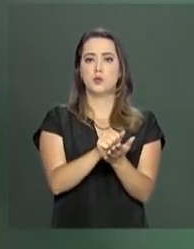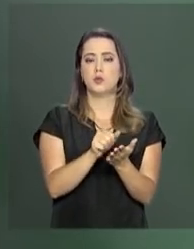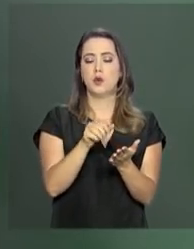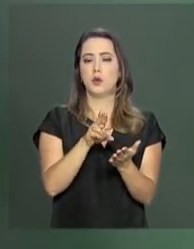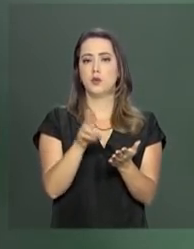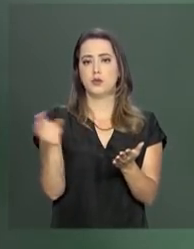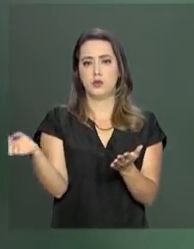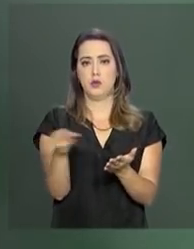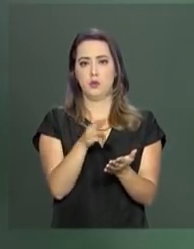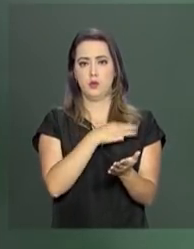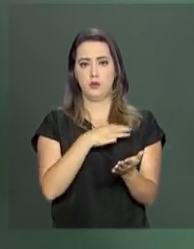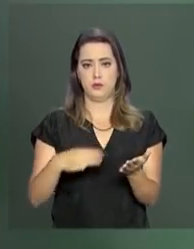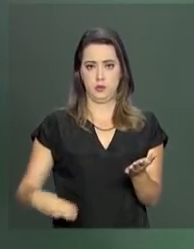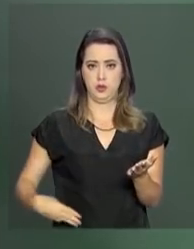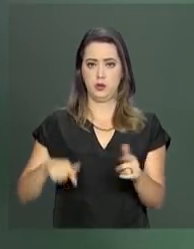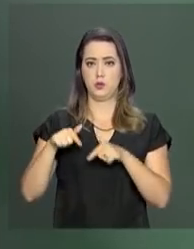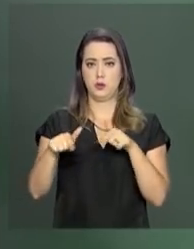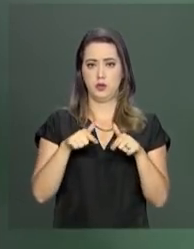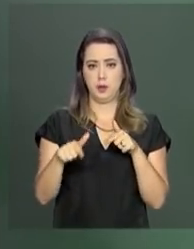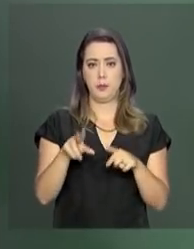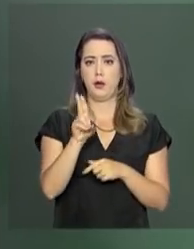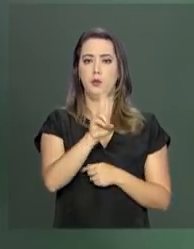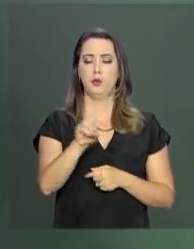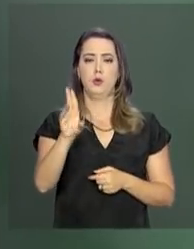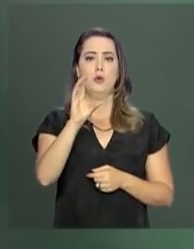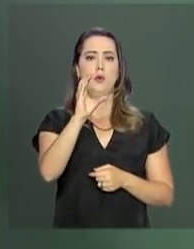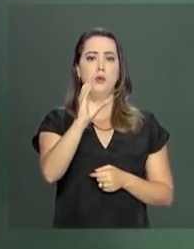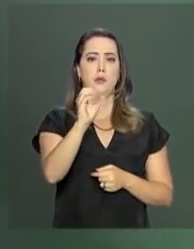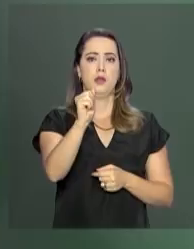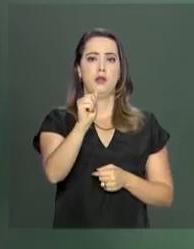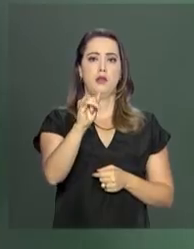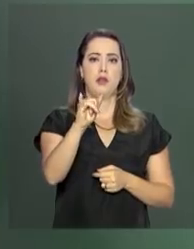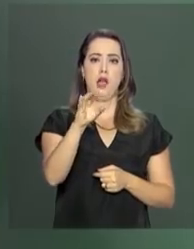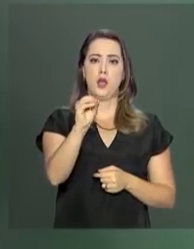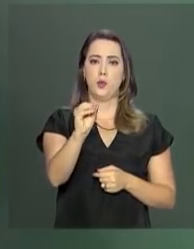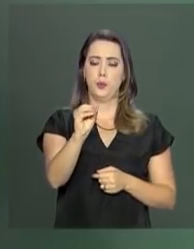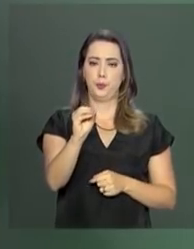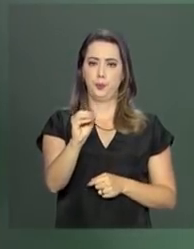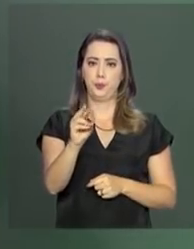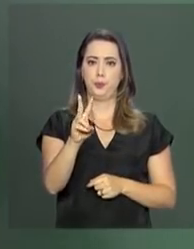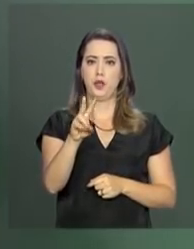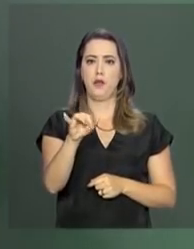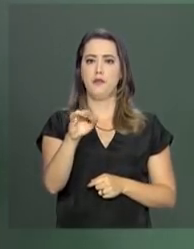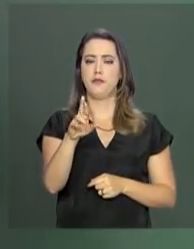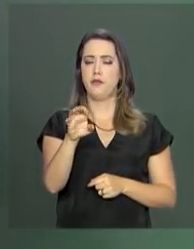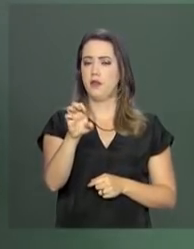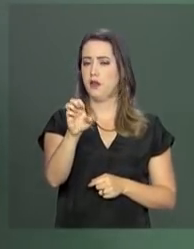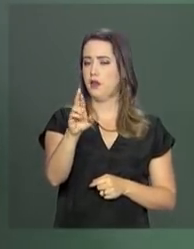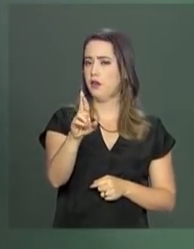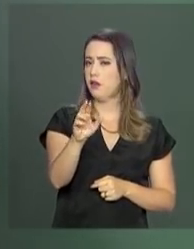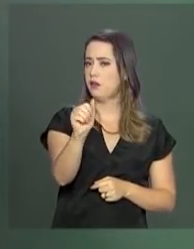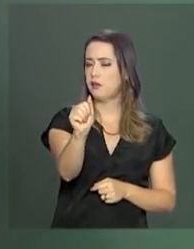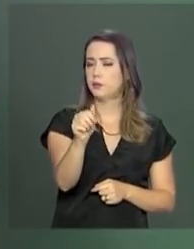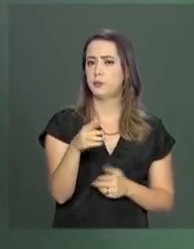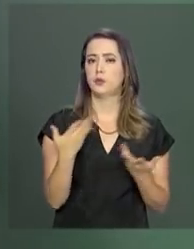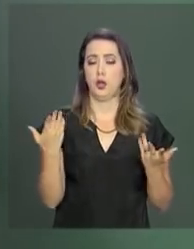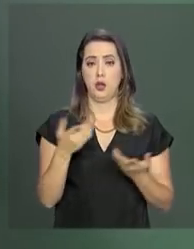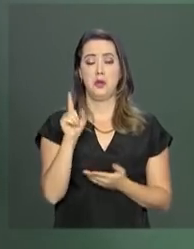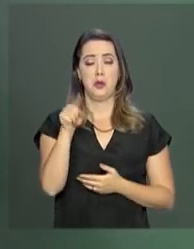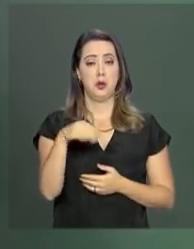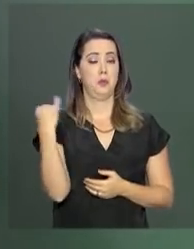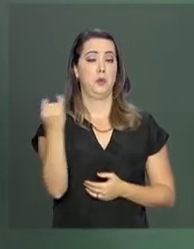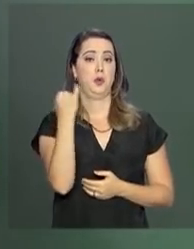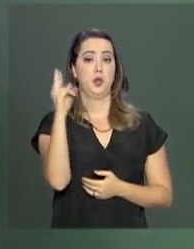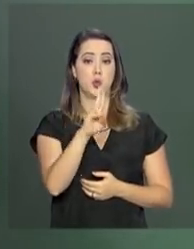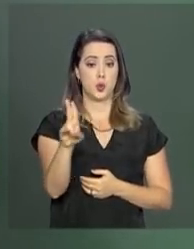no Ministério do Trabalho. O ministro Caio Vieira de Mello é um nome de